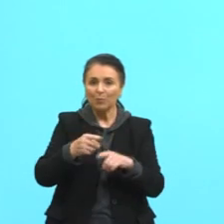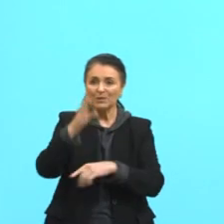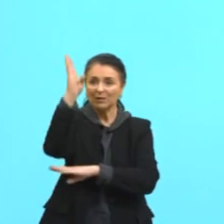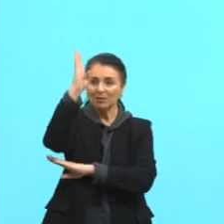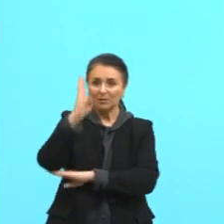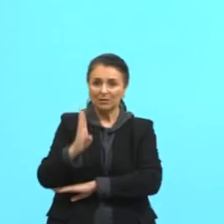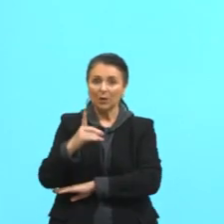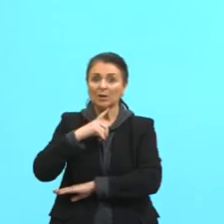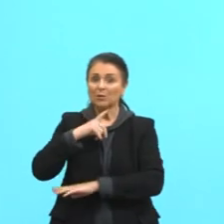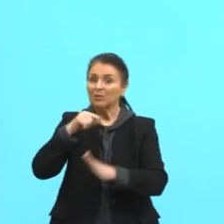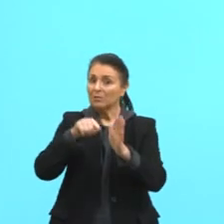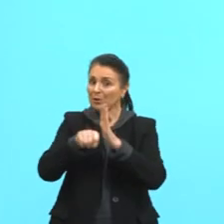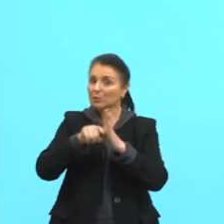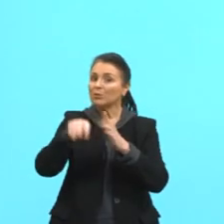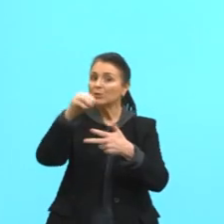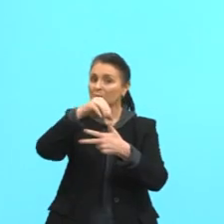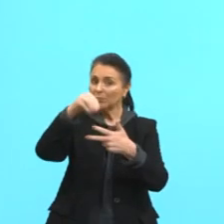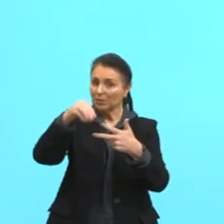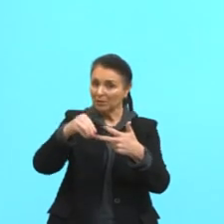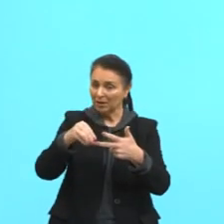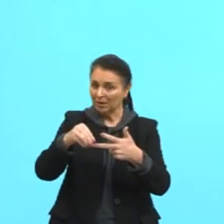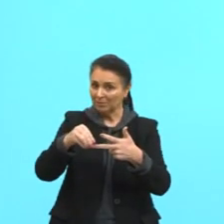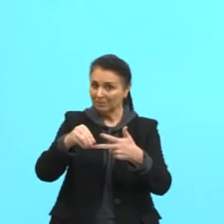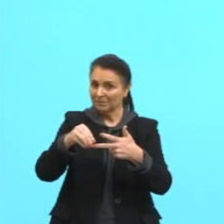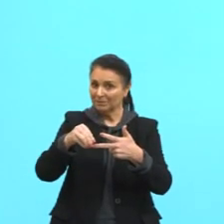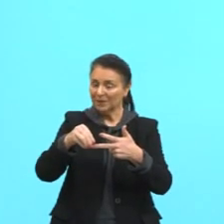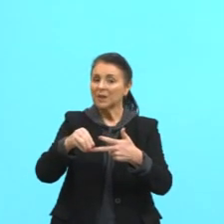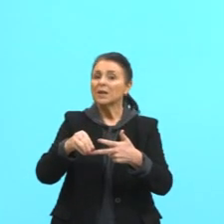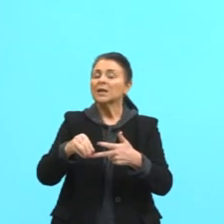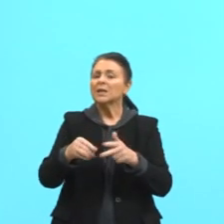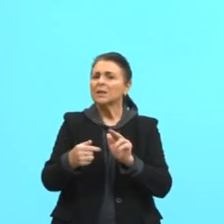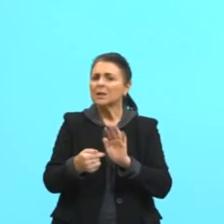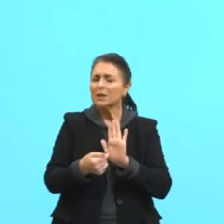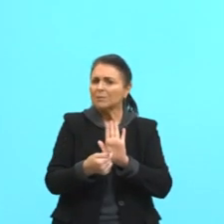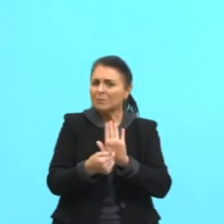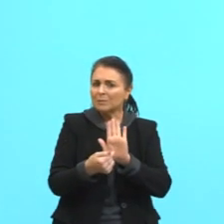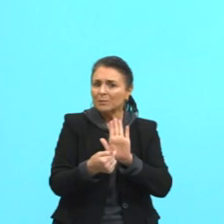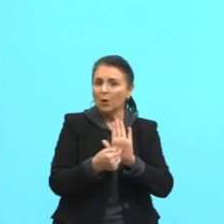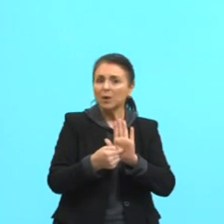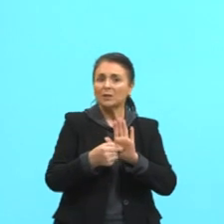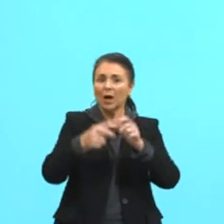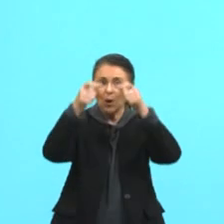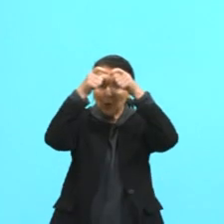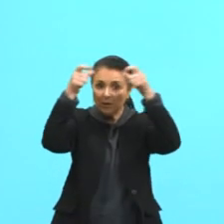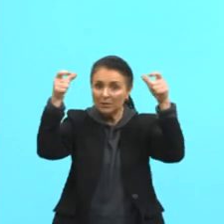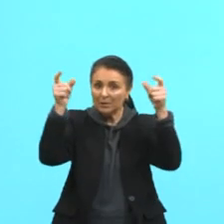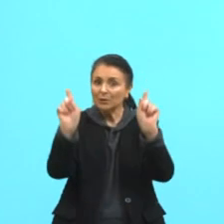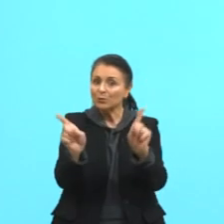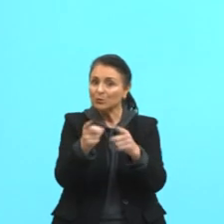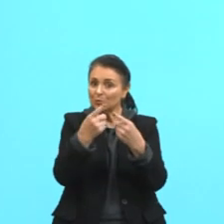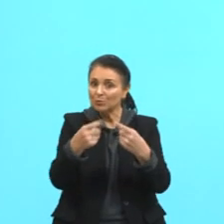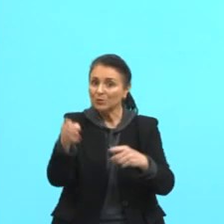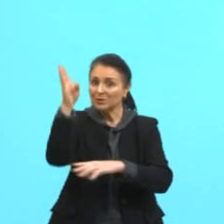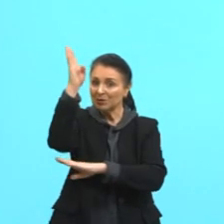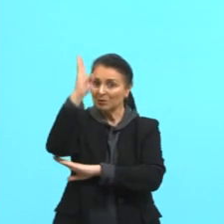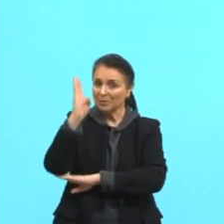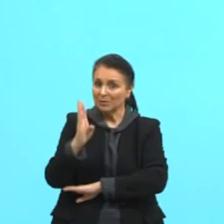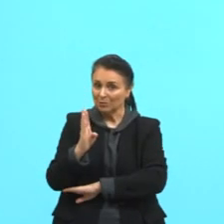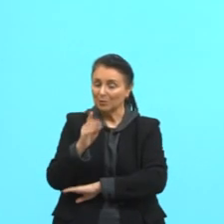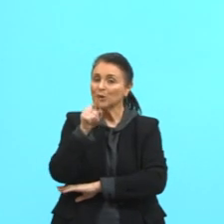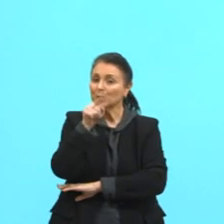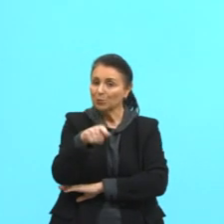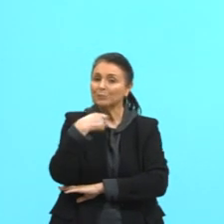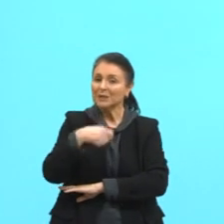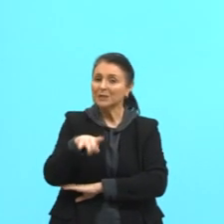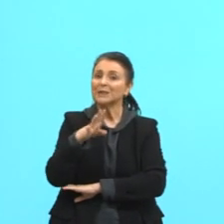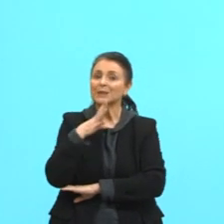fala especificamente de músicas nacionais, traz conhecimentos de músicas nacionais para vocês abordarem